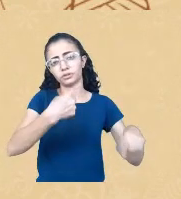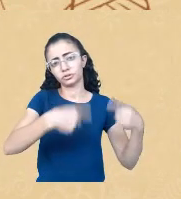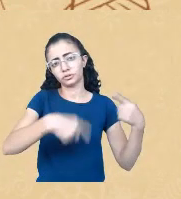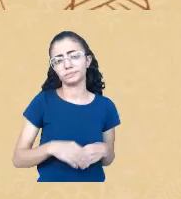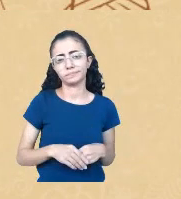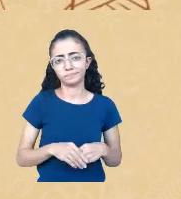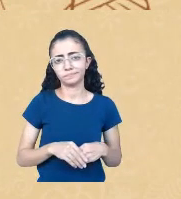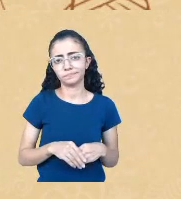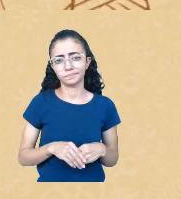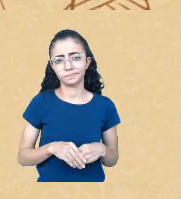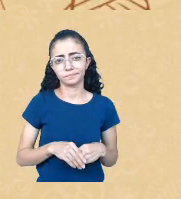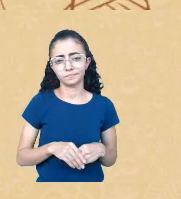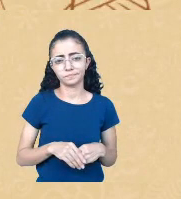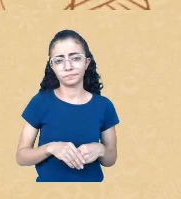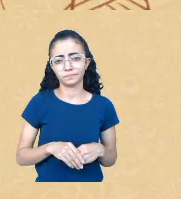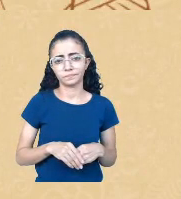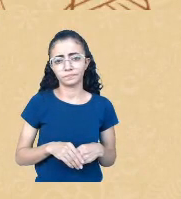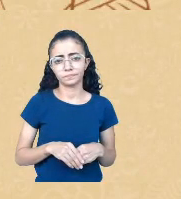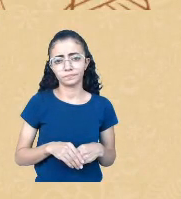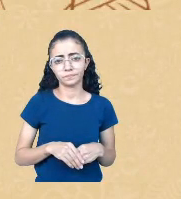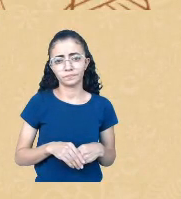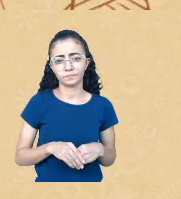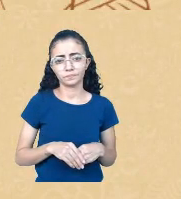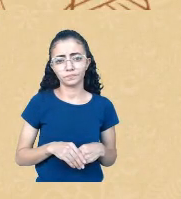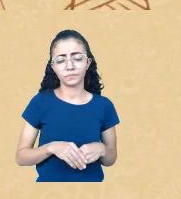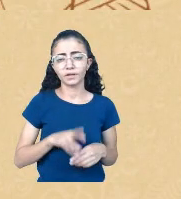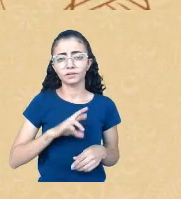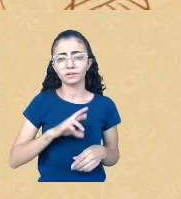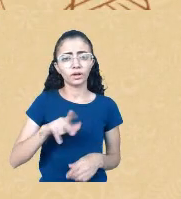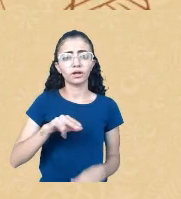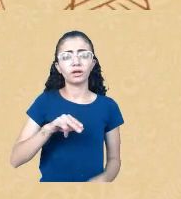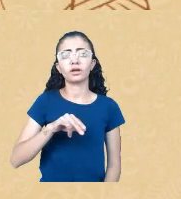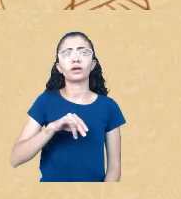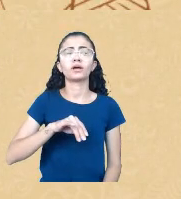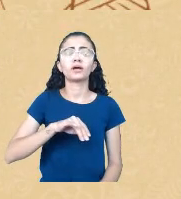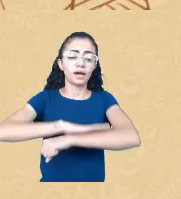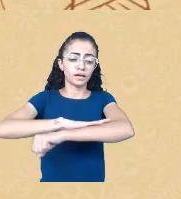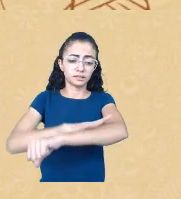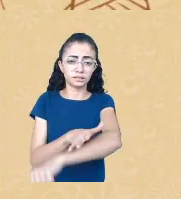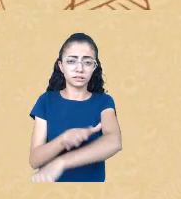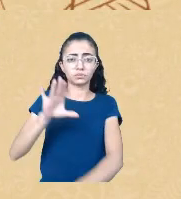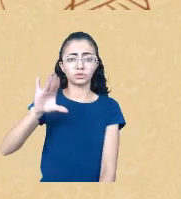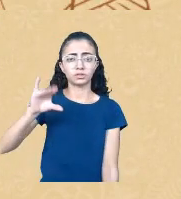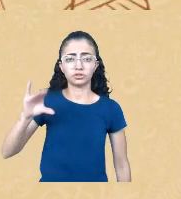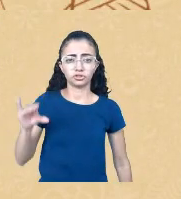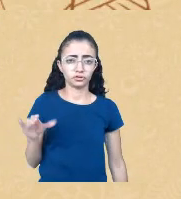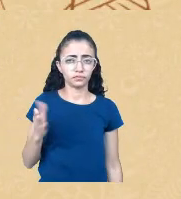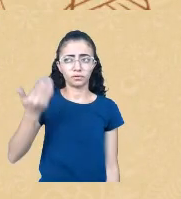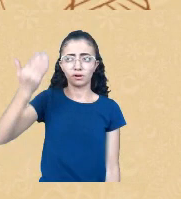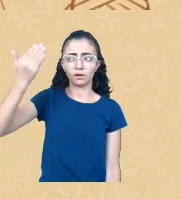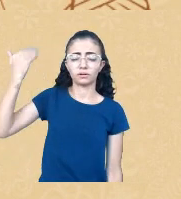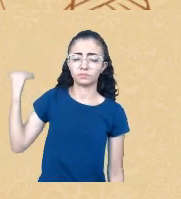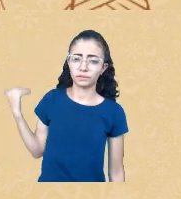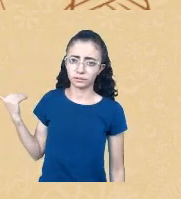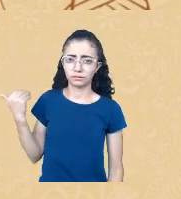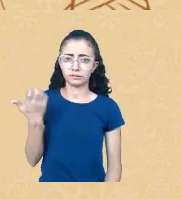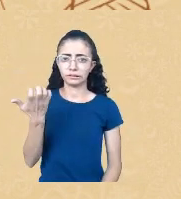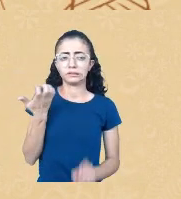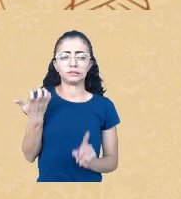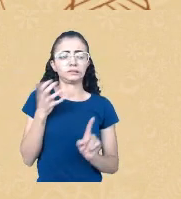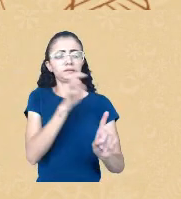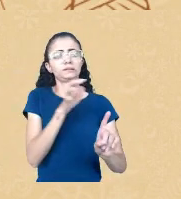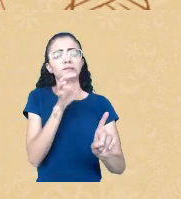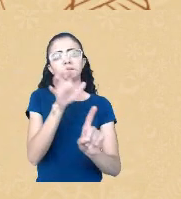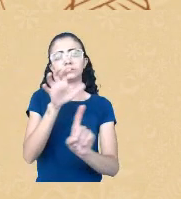biológica como o racismo científico buscava impor. E aí, seguindo, então, dentro do